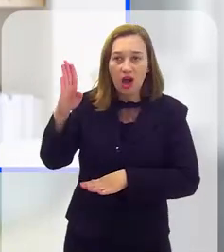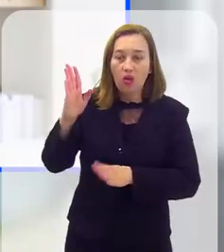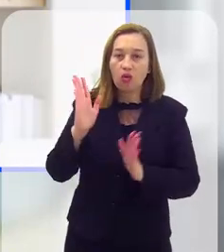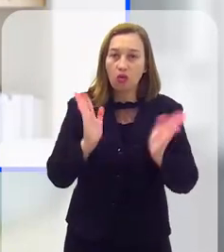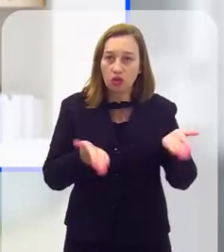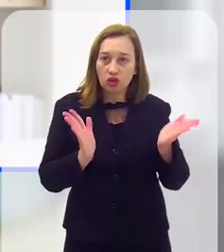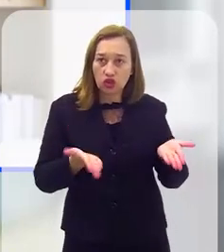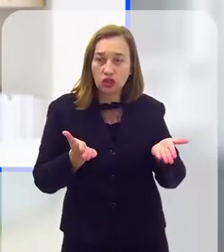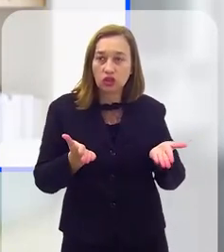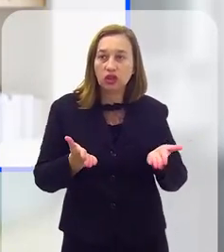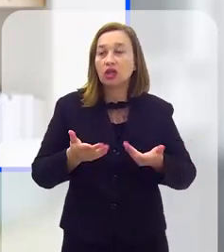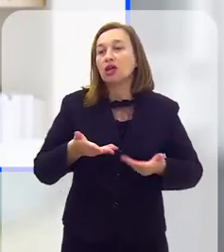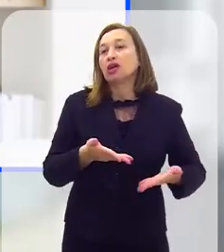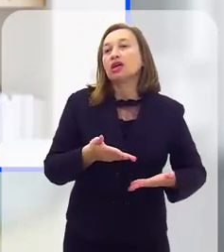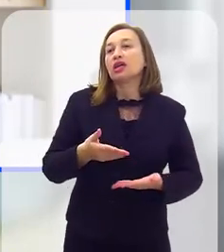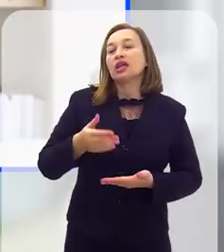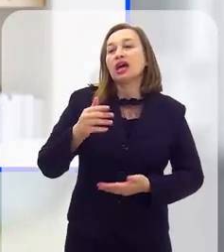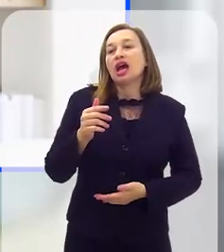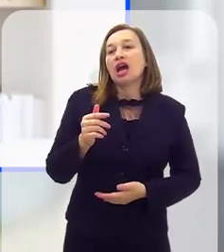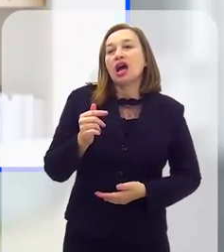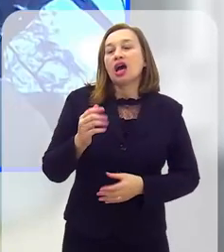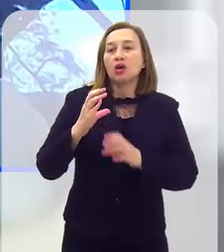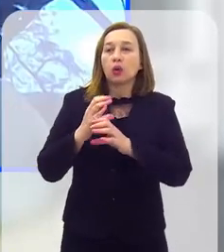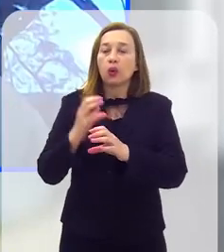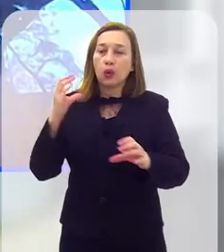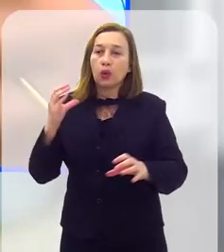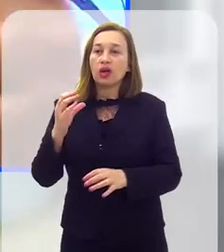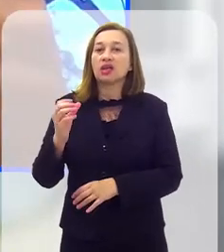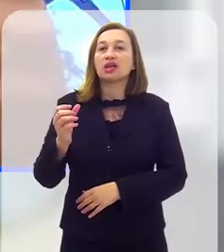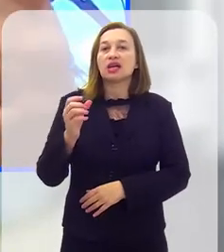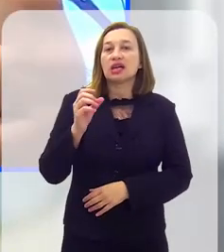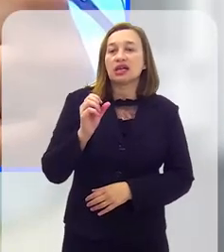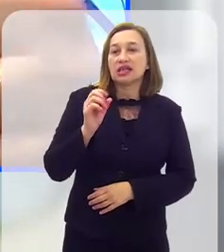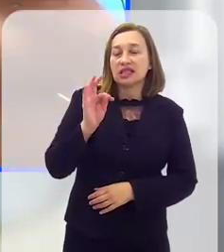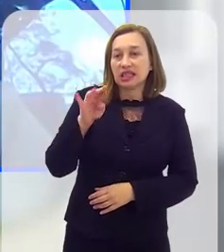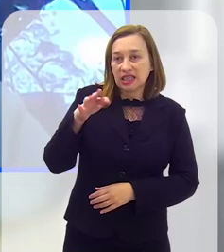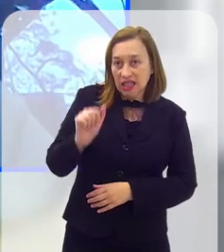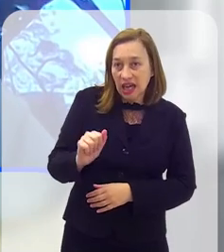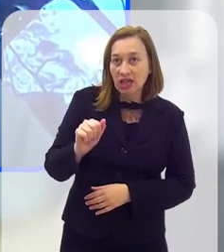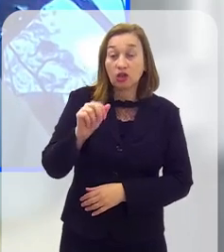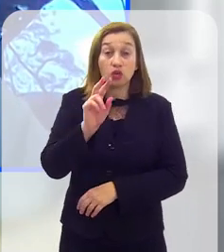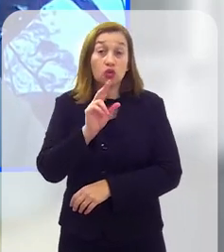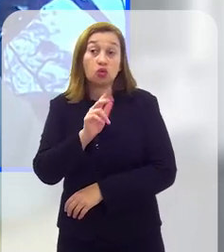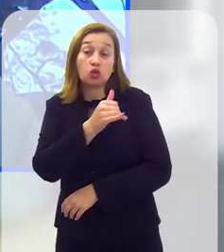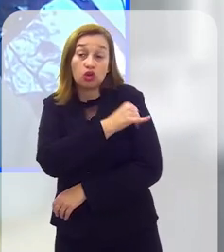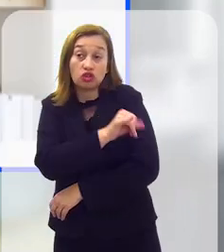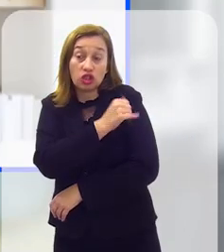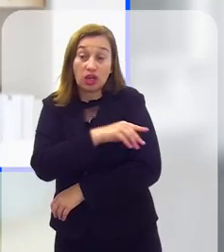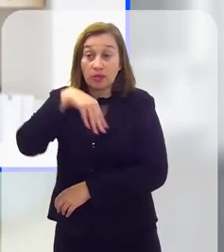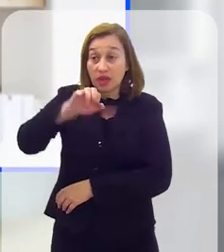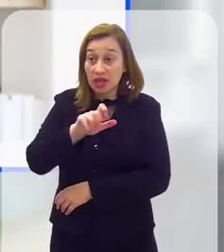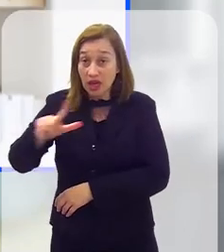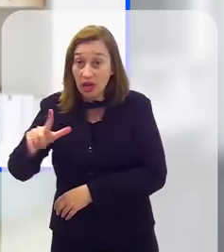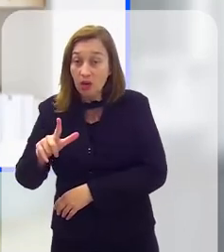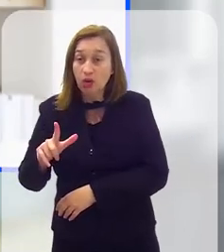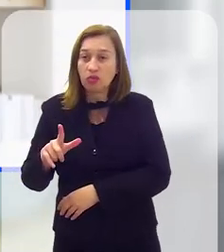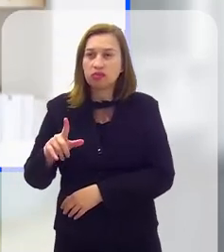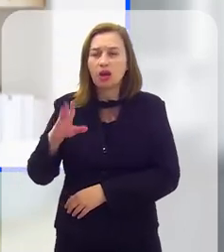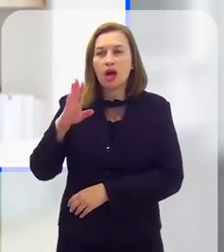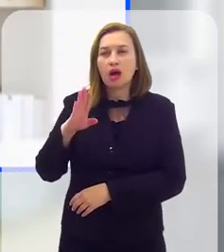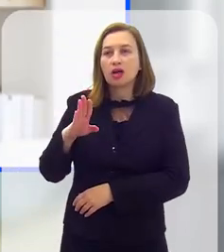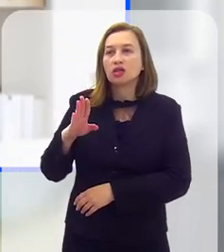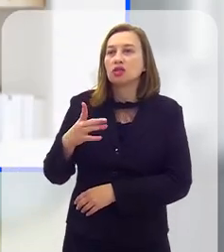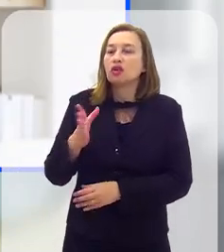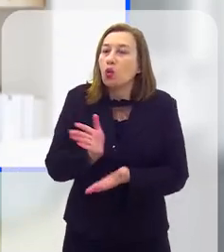convidados são o presidente da Associação Brasileira de Engenharia Sanitária e Ambiental do Rio de Janeiro, Miguel Fernandes, e o especialista em